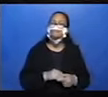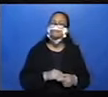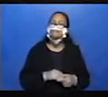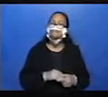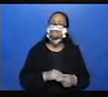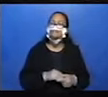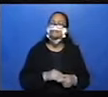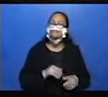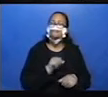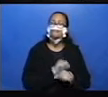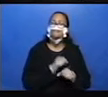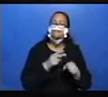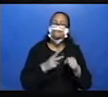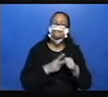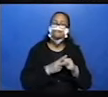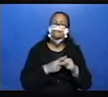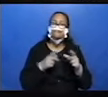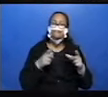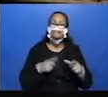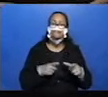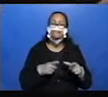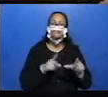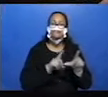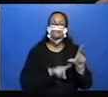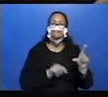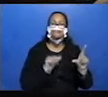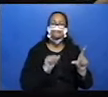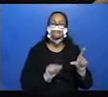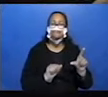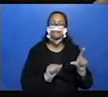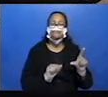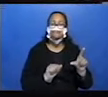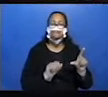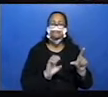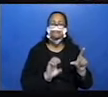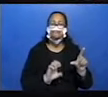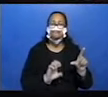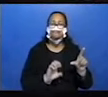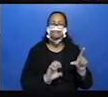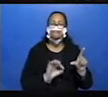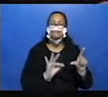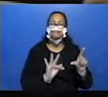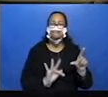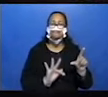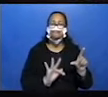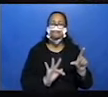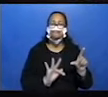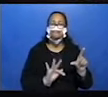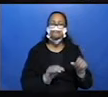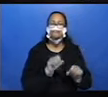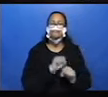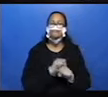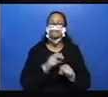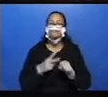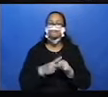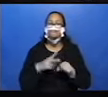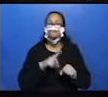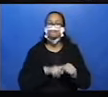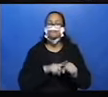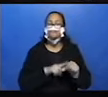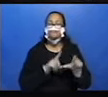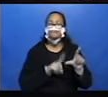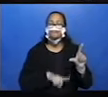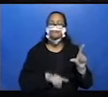advérbio de lugar apareceram aqui na letra A, na letra E e na letra F. O advérbio de tempo na